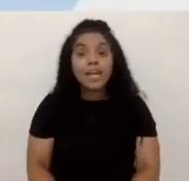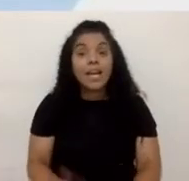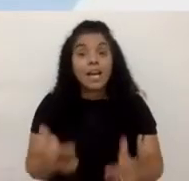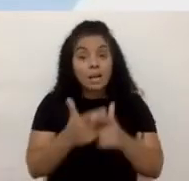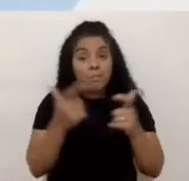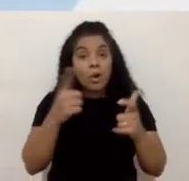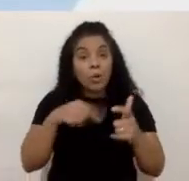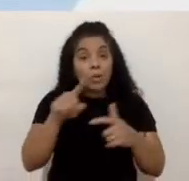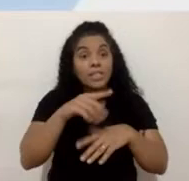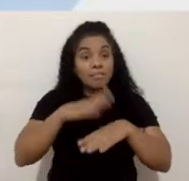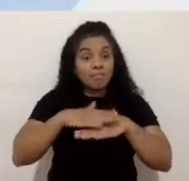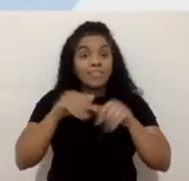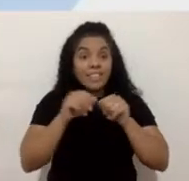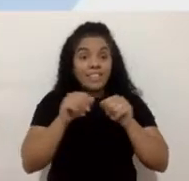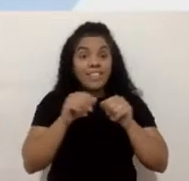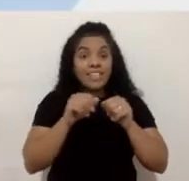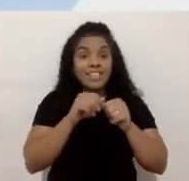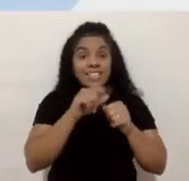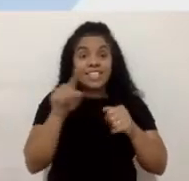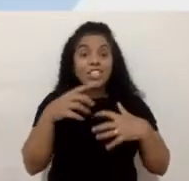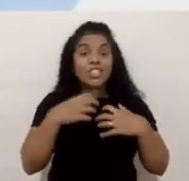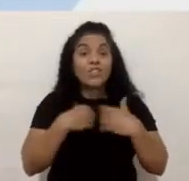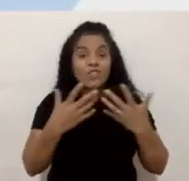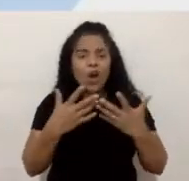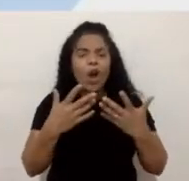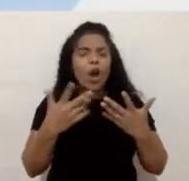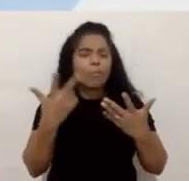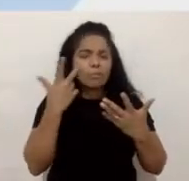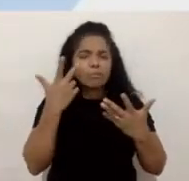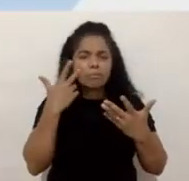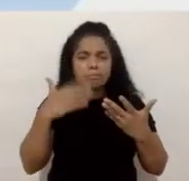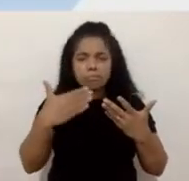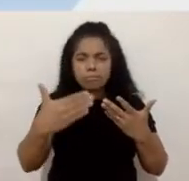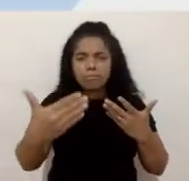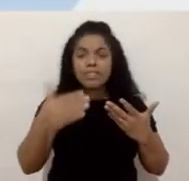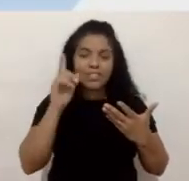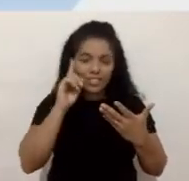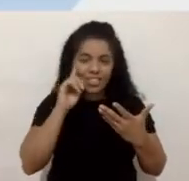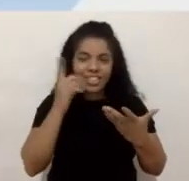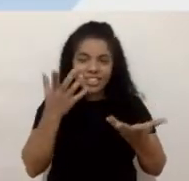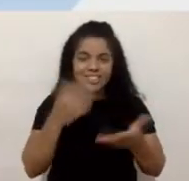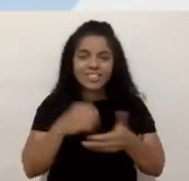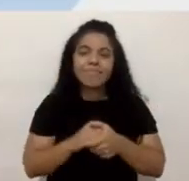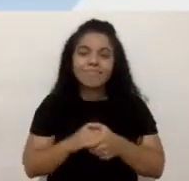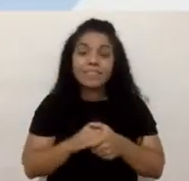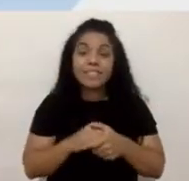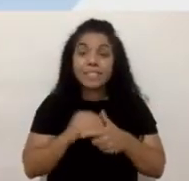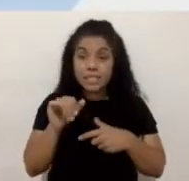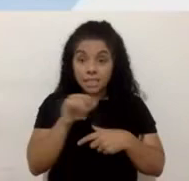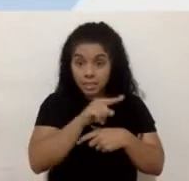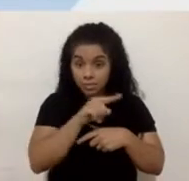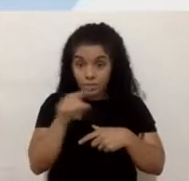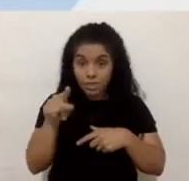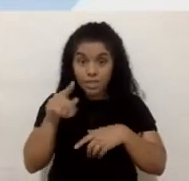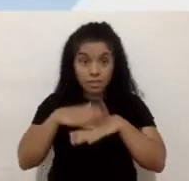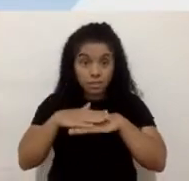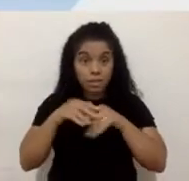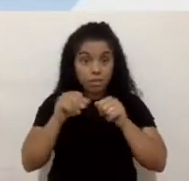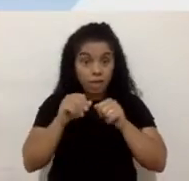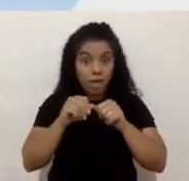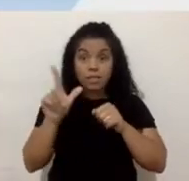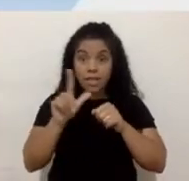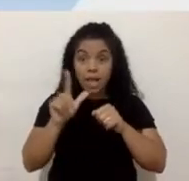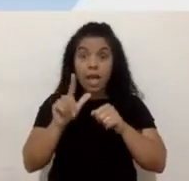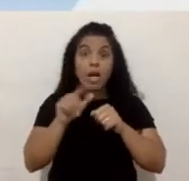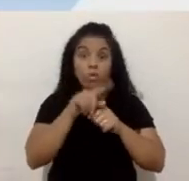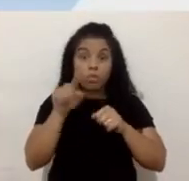isso, né, de forma muito rotineira e no seu dia a dia. E se vocês fazem isso, isso é um sinal, claro, de que vocês enxergam